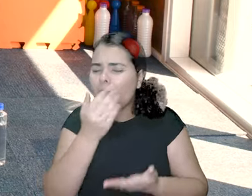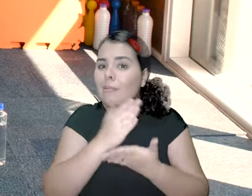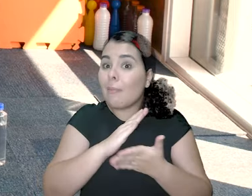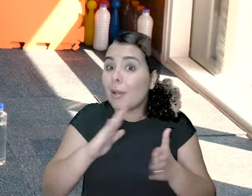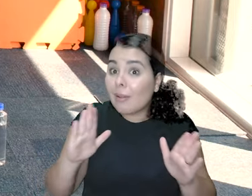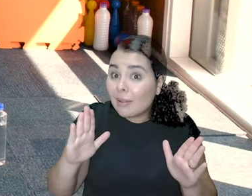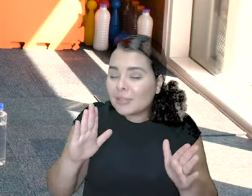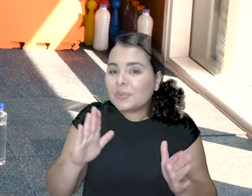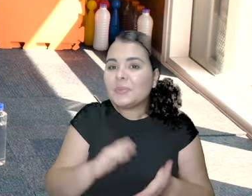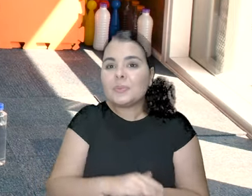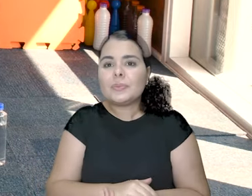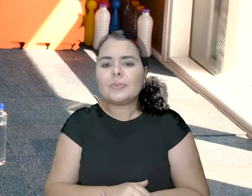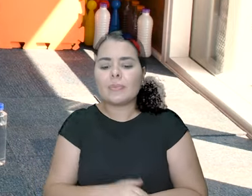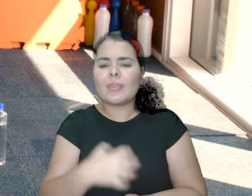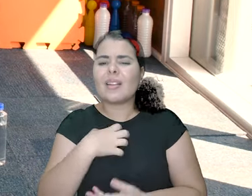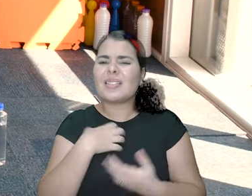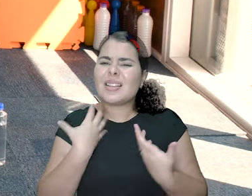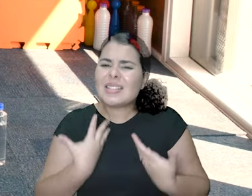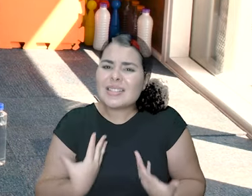exercício está chegando.